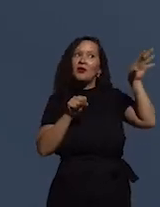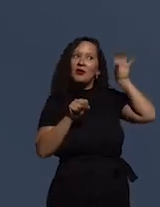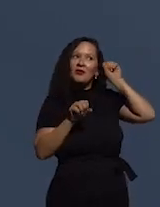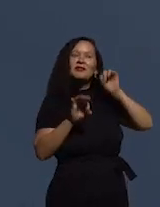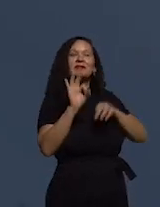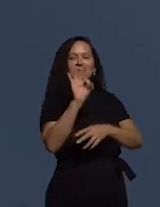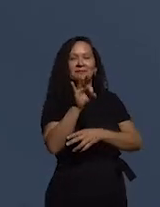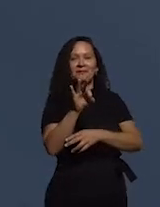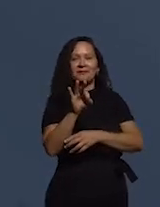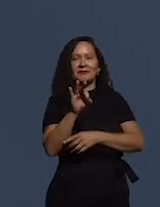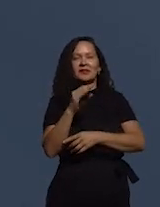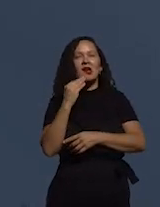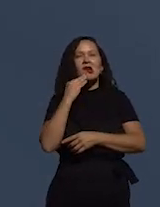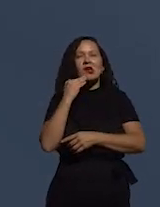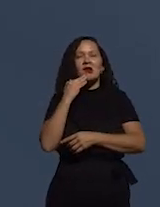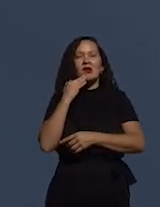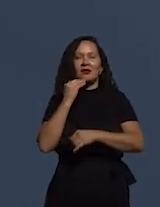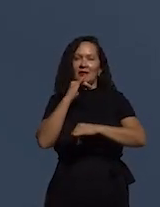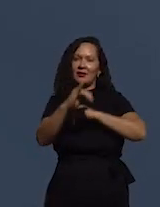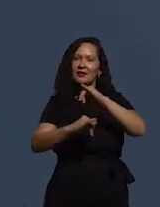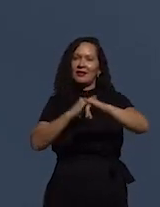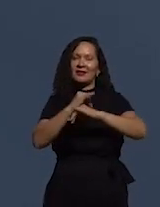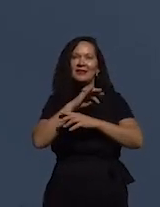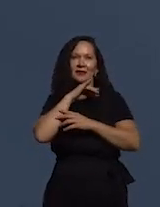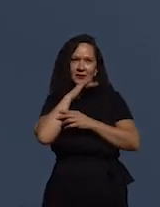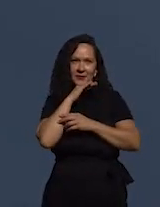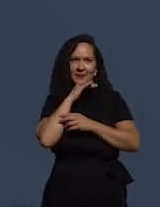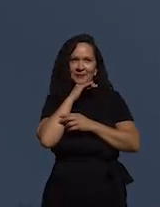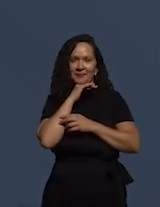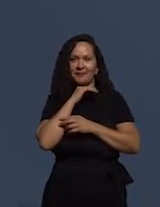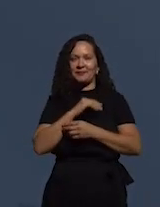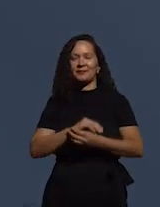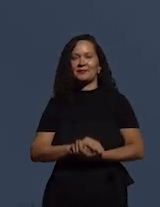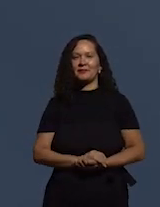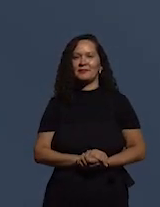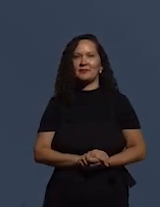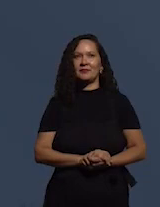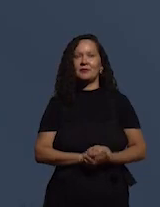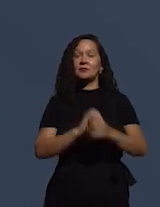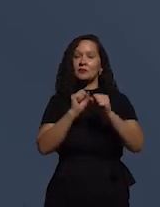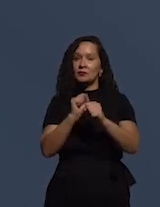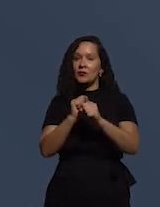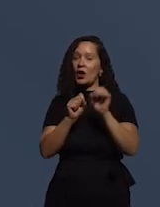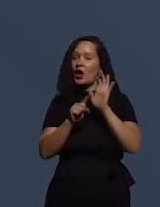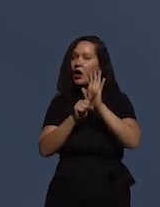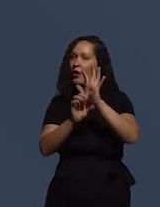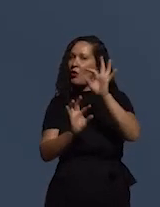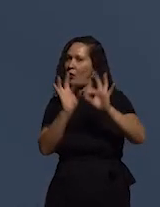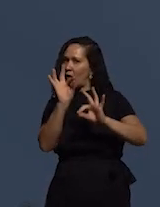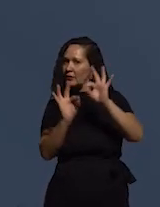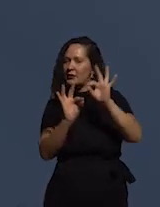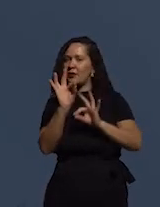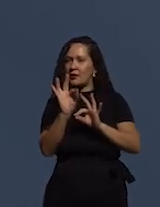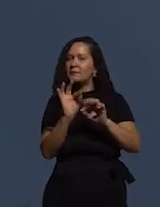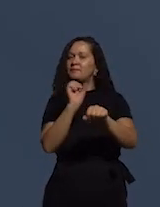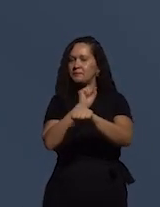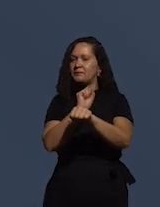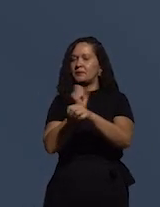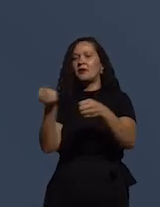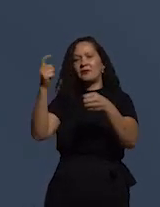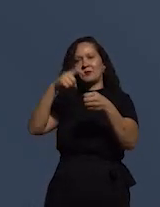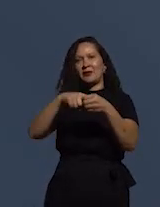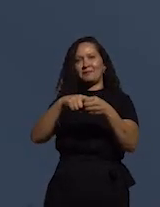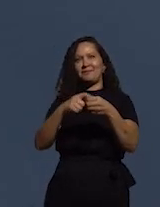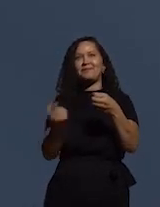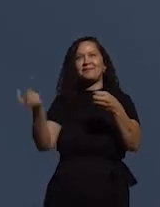Sua tela está travada, acho que a conexão ainda ficou tão boa. Você quer ajustar aí? Agora